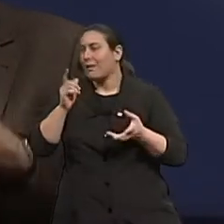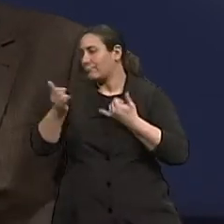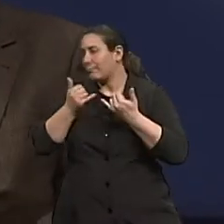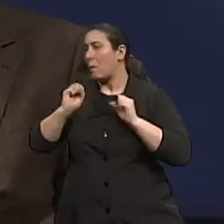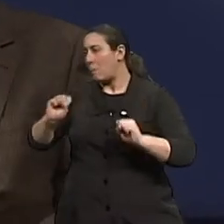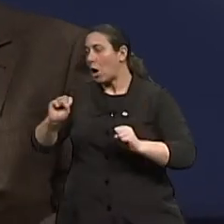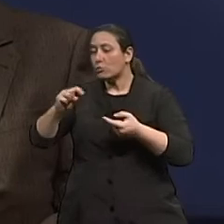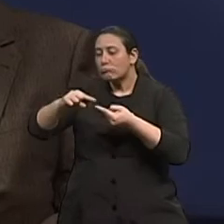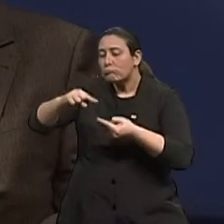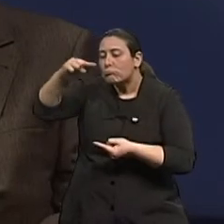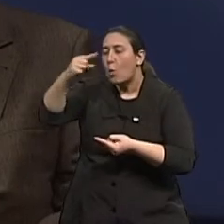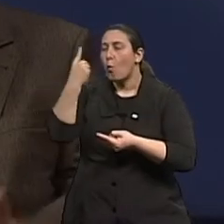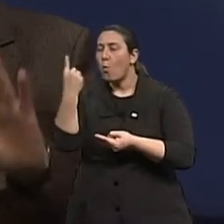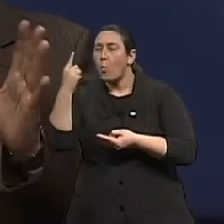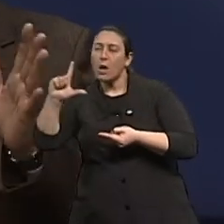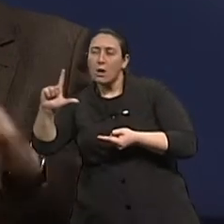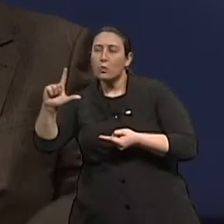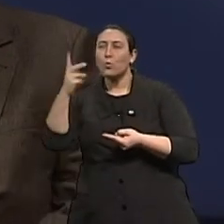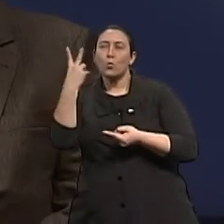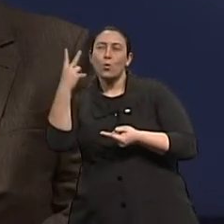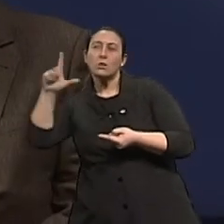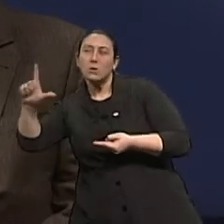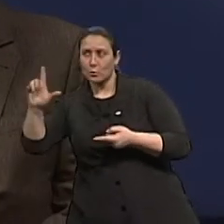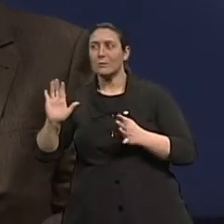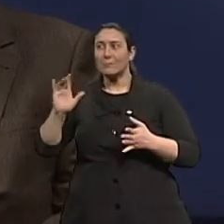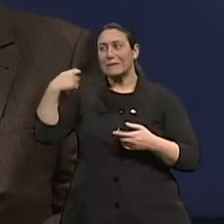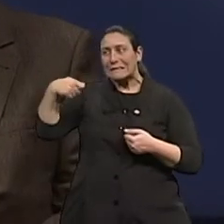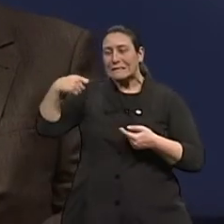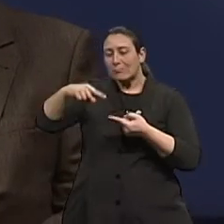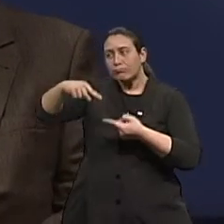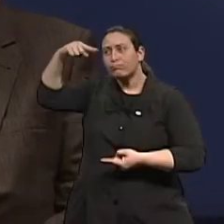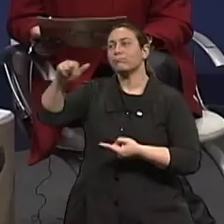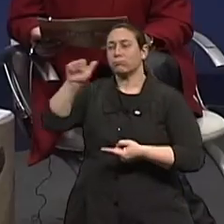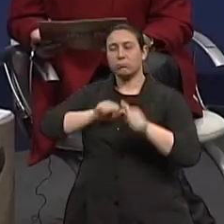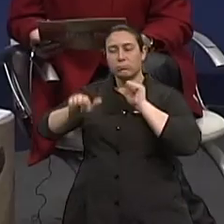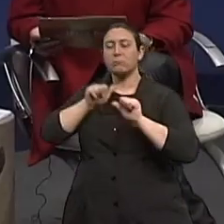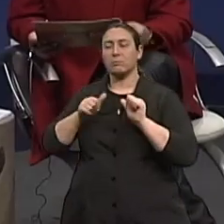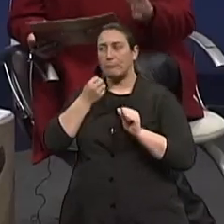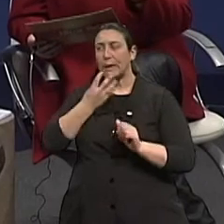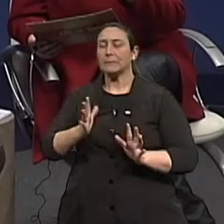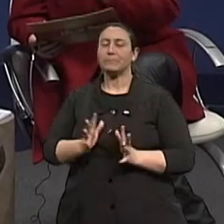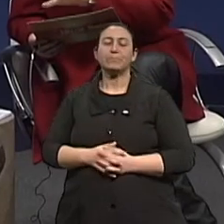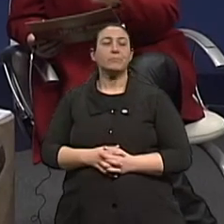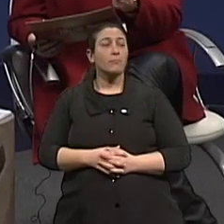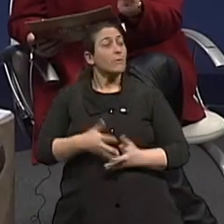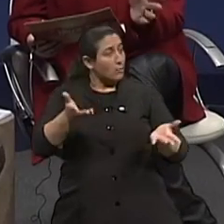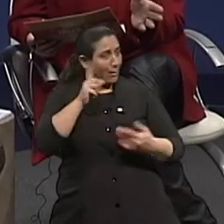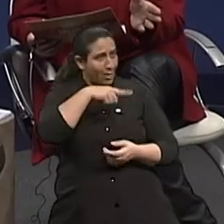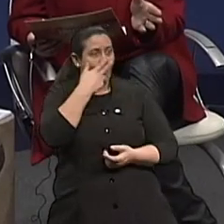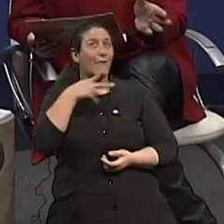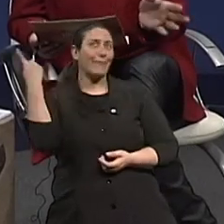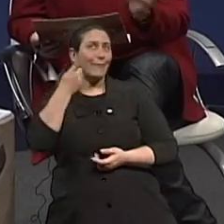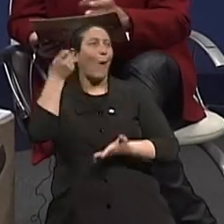dois litros por dia, de uma forma mais arredondada. Ah, ok. Ok. Que é naqueles dois litros